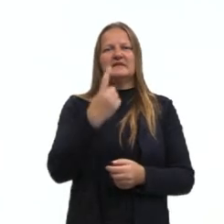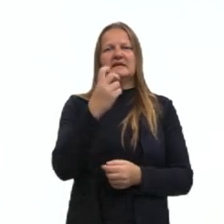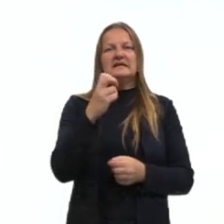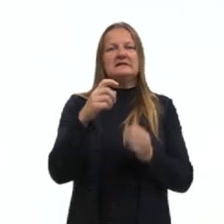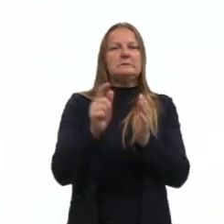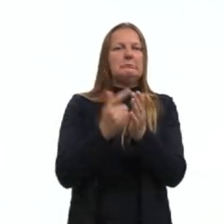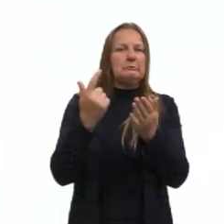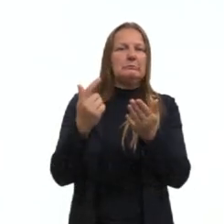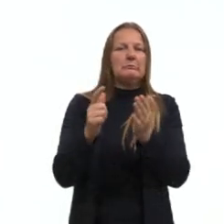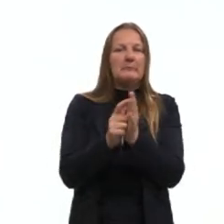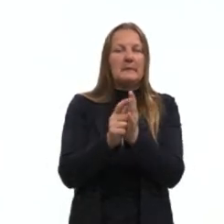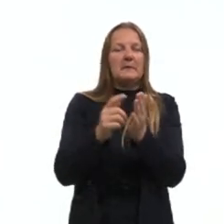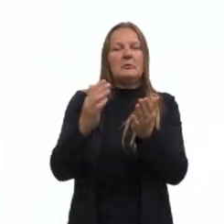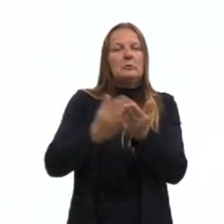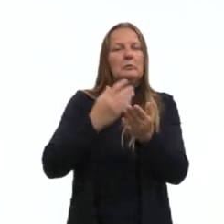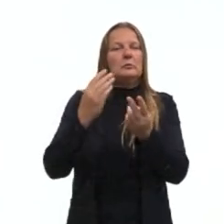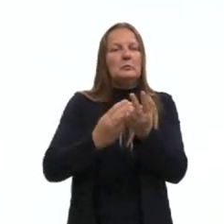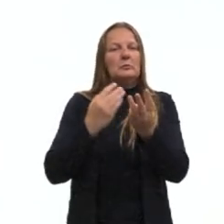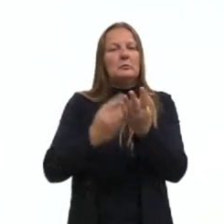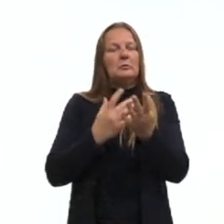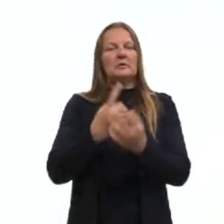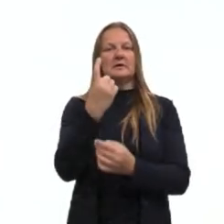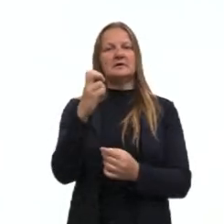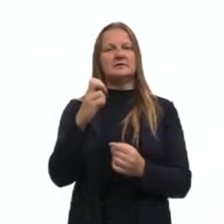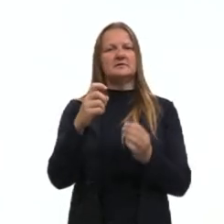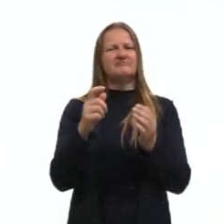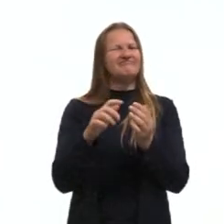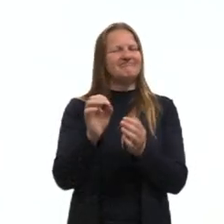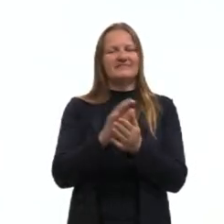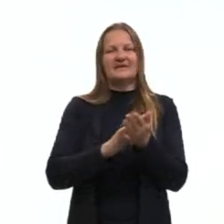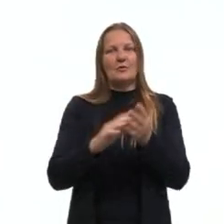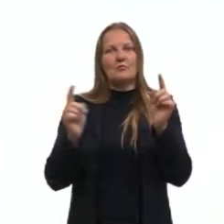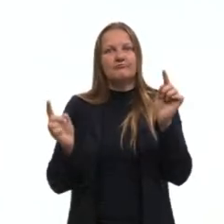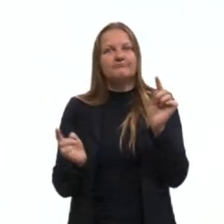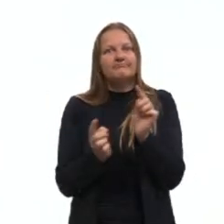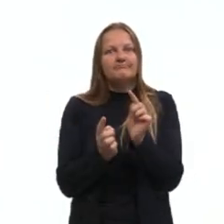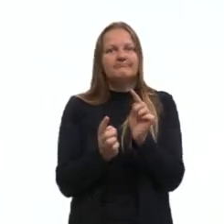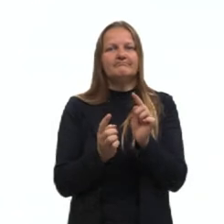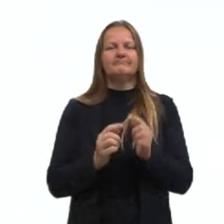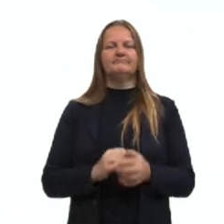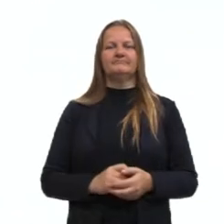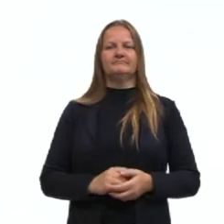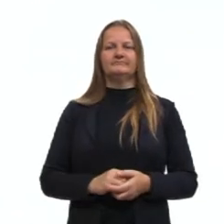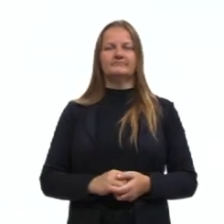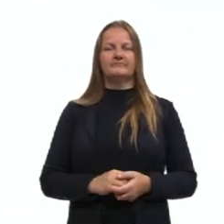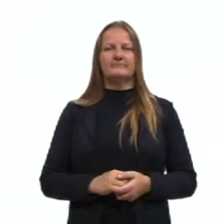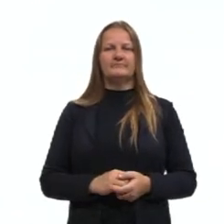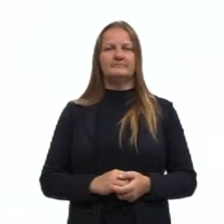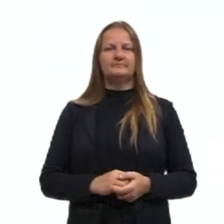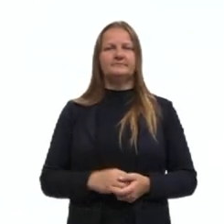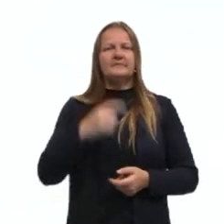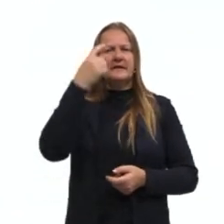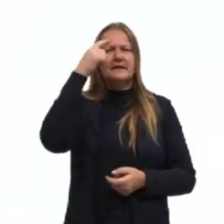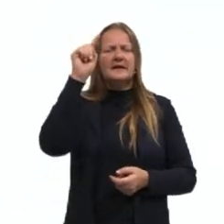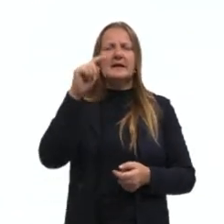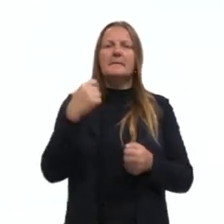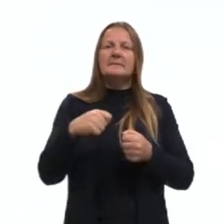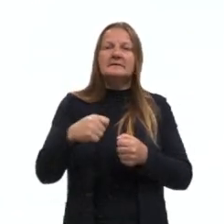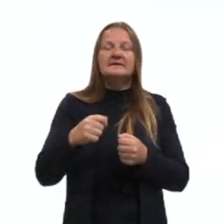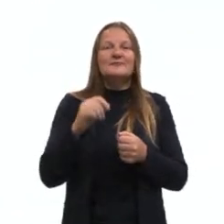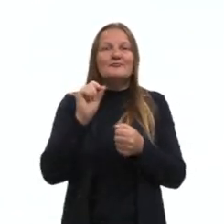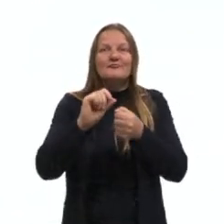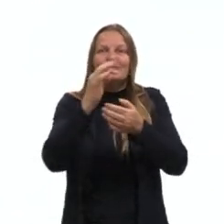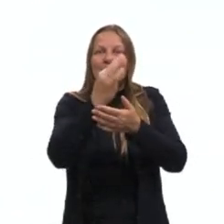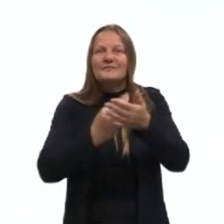páginas. Eles são textos relativamente mais curtos, porque a ideia é que eles sejam